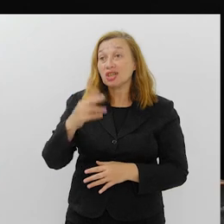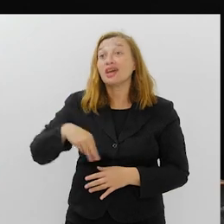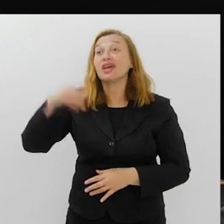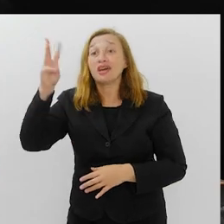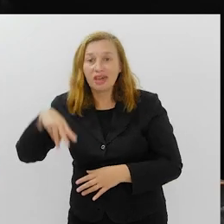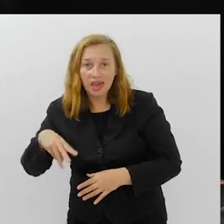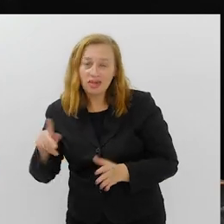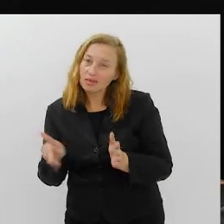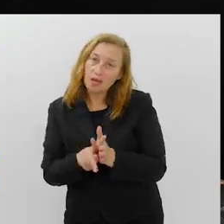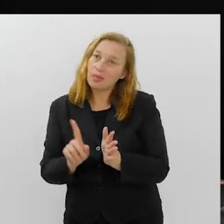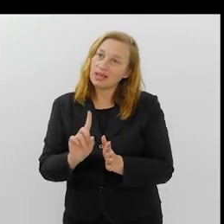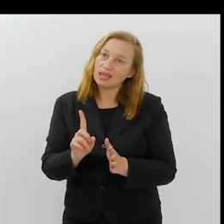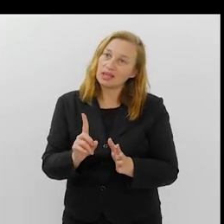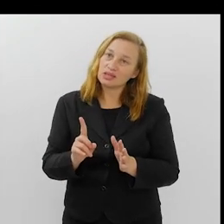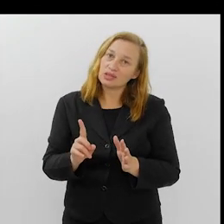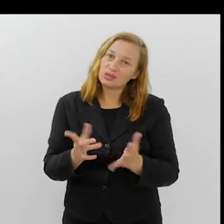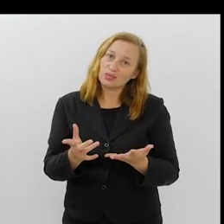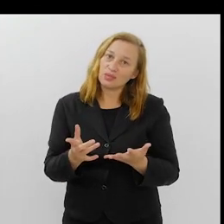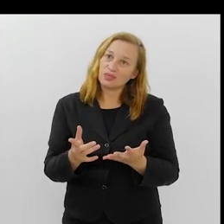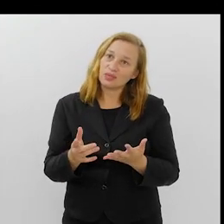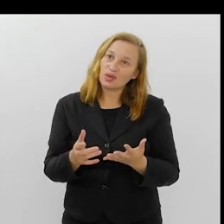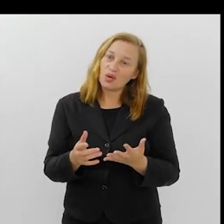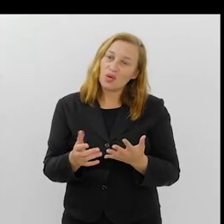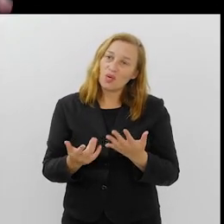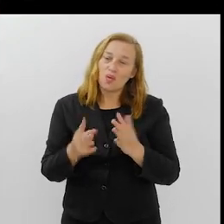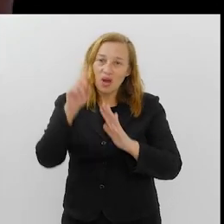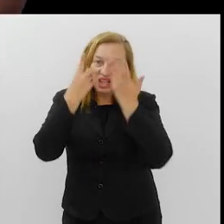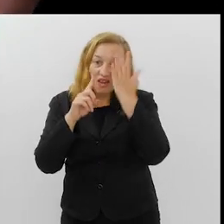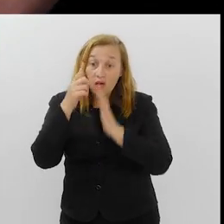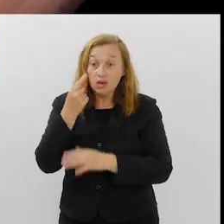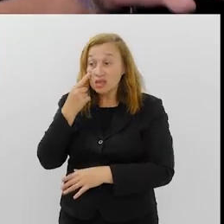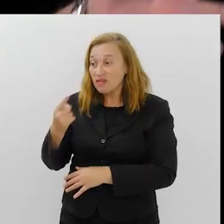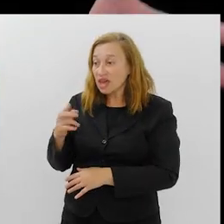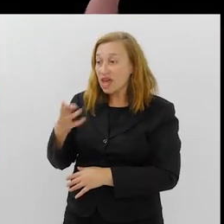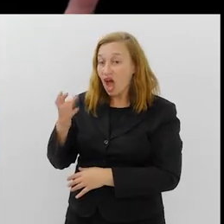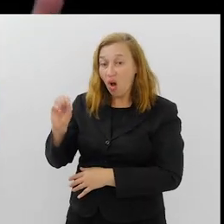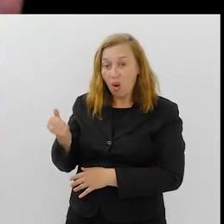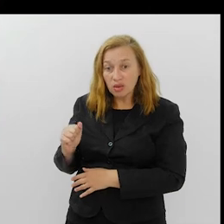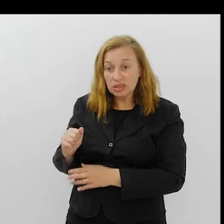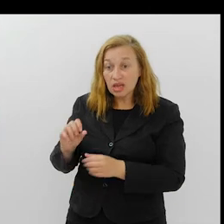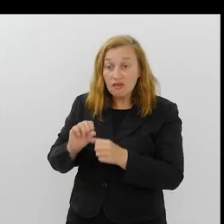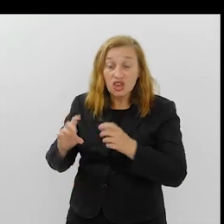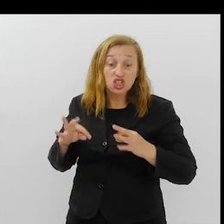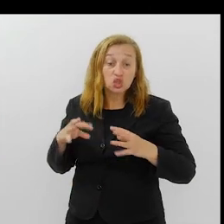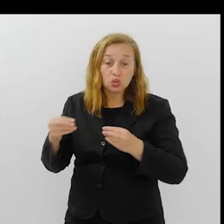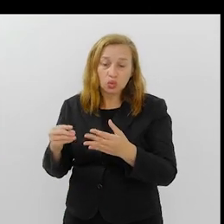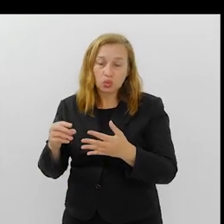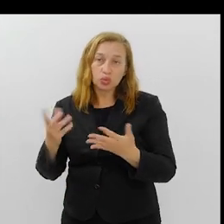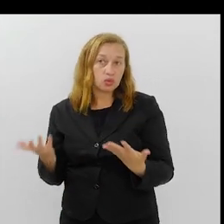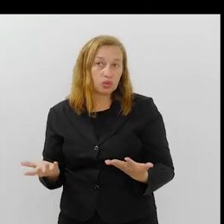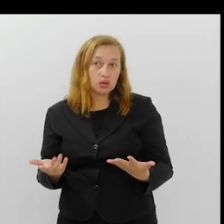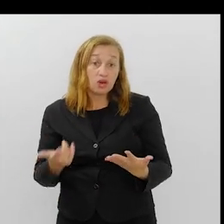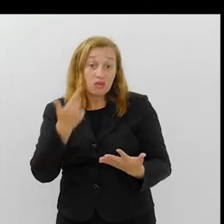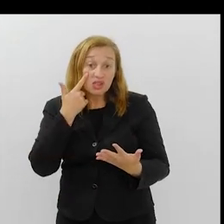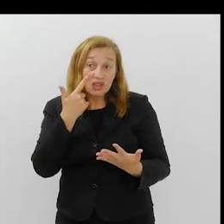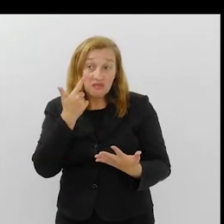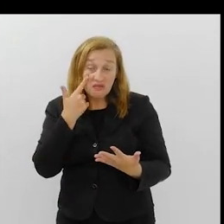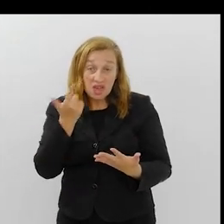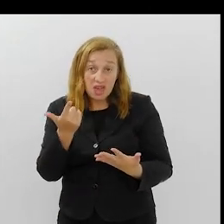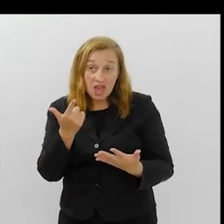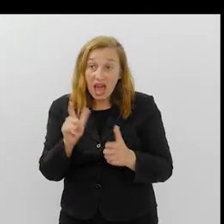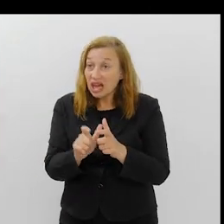faleceu. Começou a a Rosa fez isso, fez aquilo, fez aquilo. Você olha para a obra da Rosa Magalhães, você percebe uma